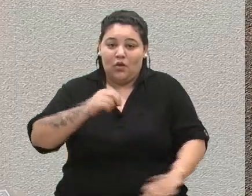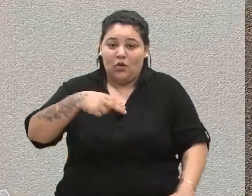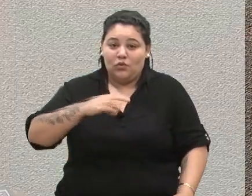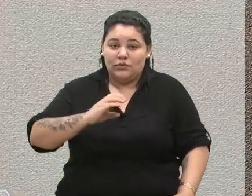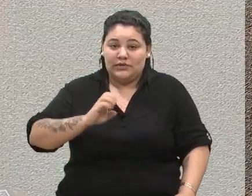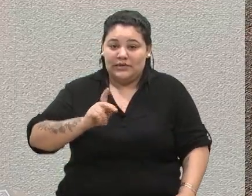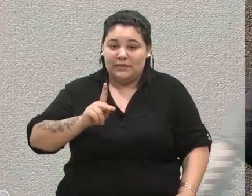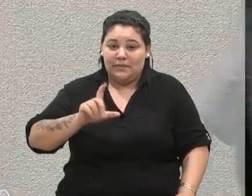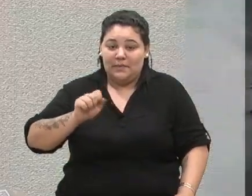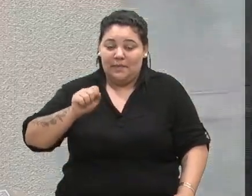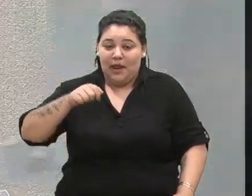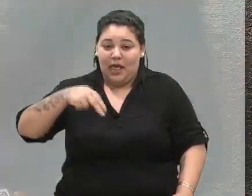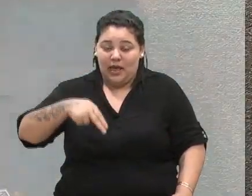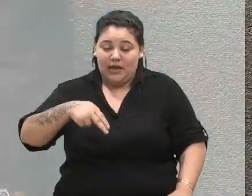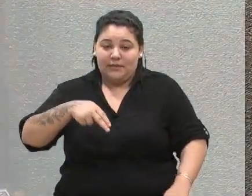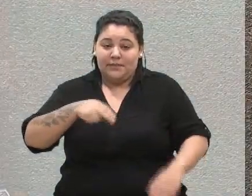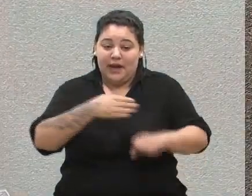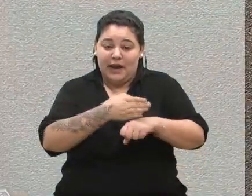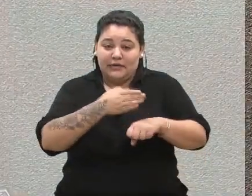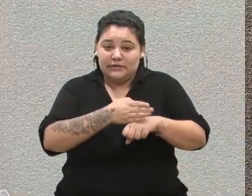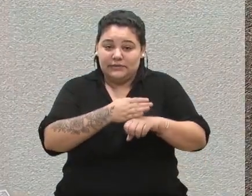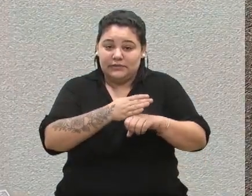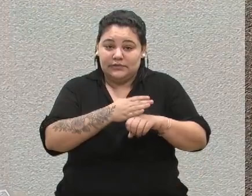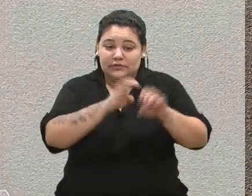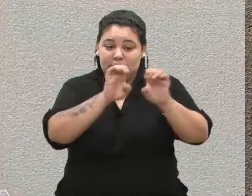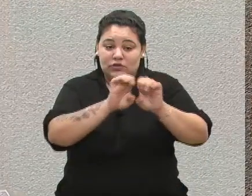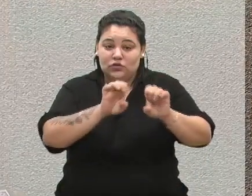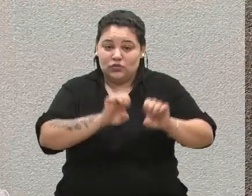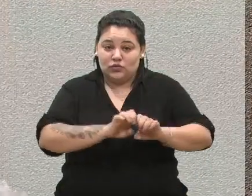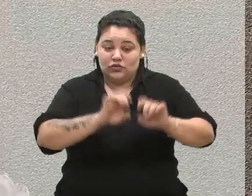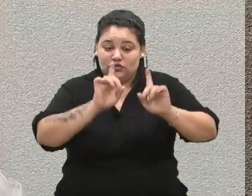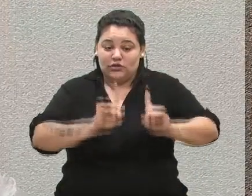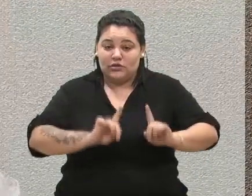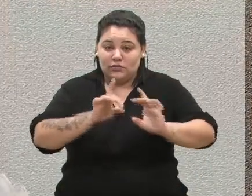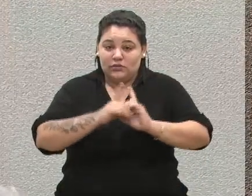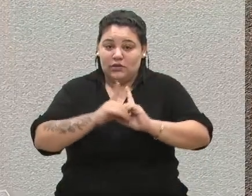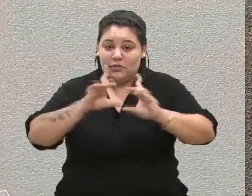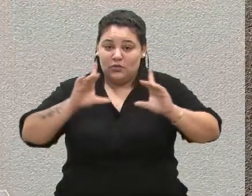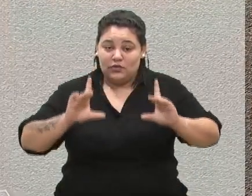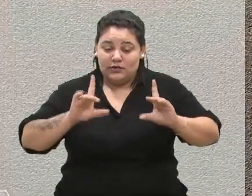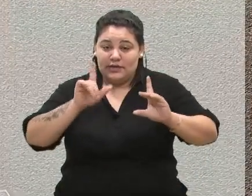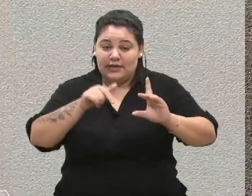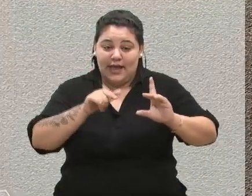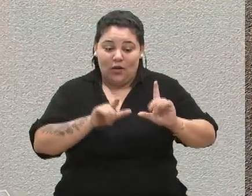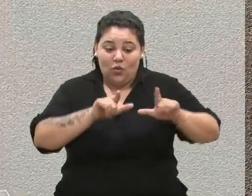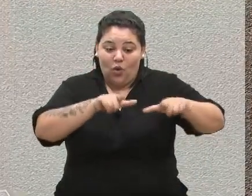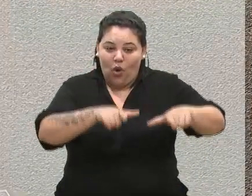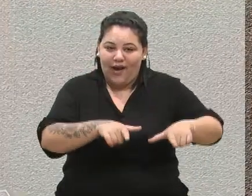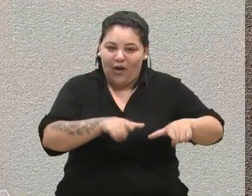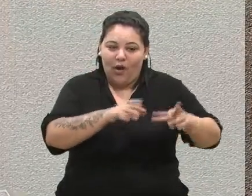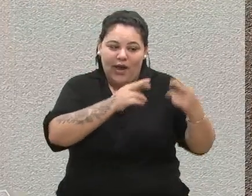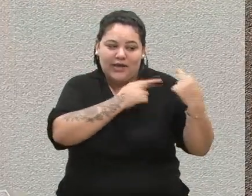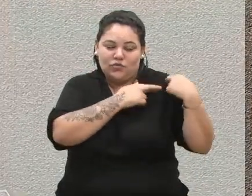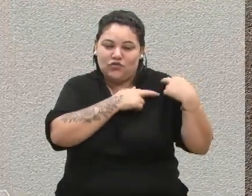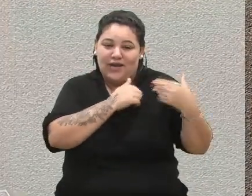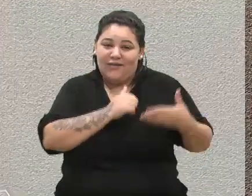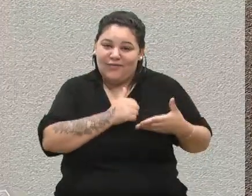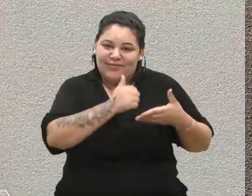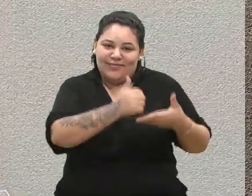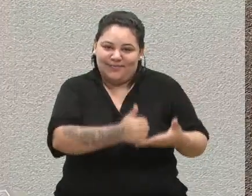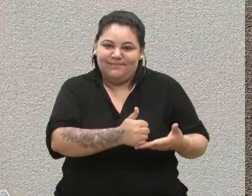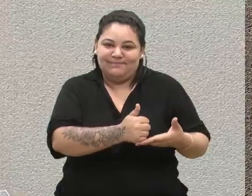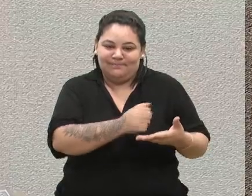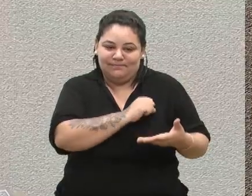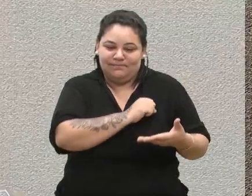a estrutura de gestão democrática e é o órgão incumbido de assessorar o Poder Público Municipal